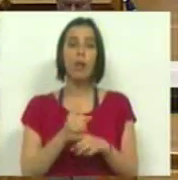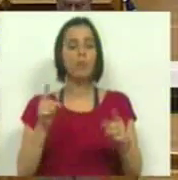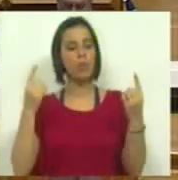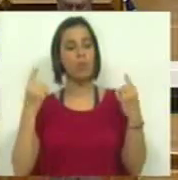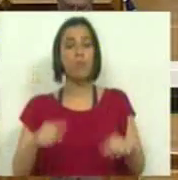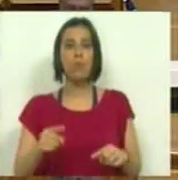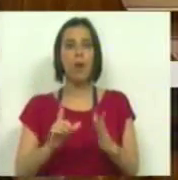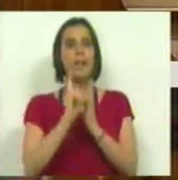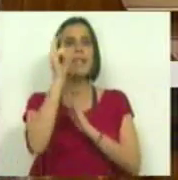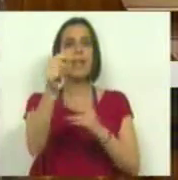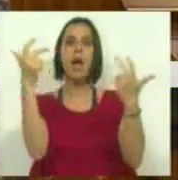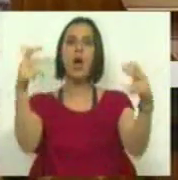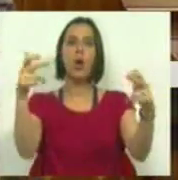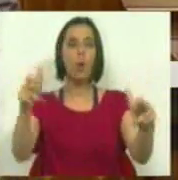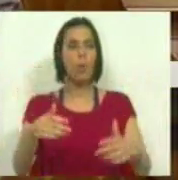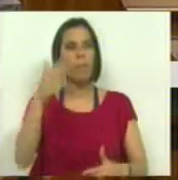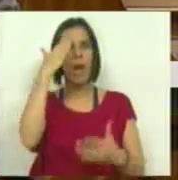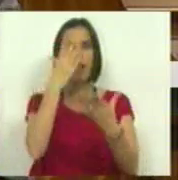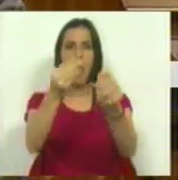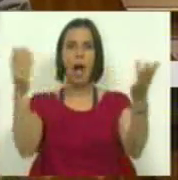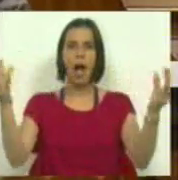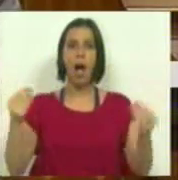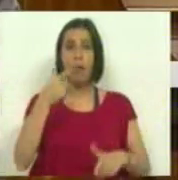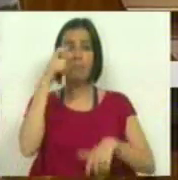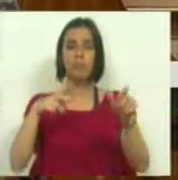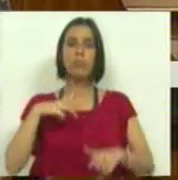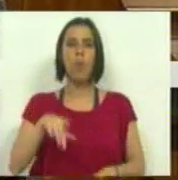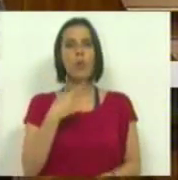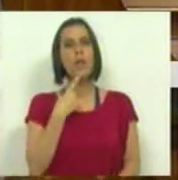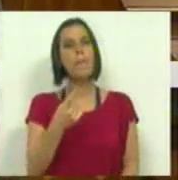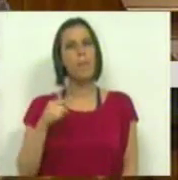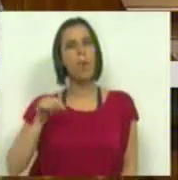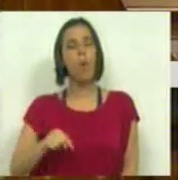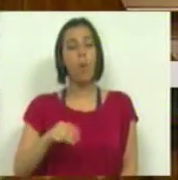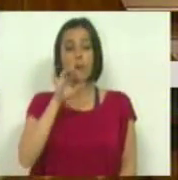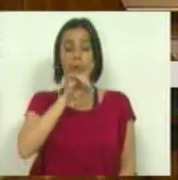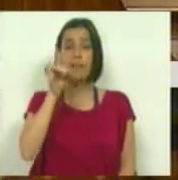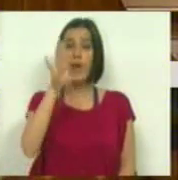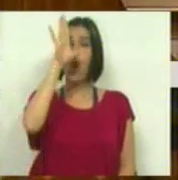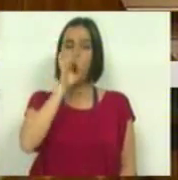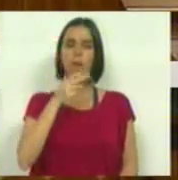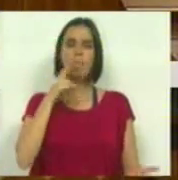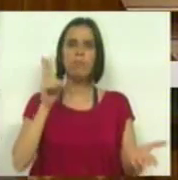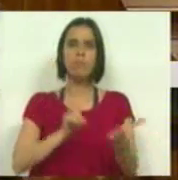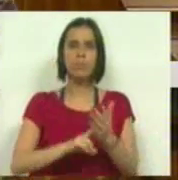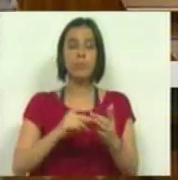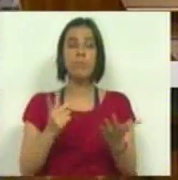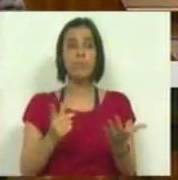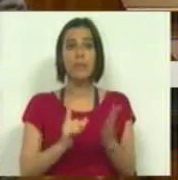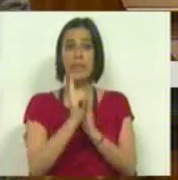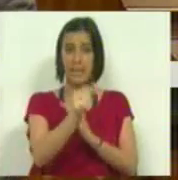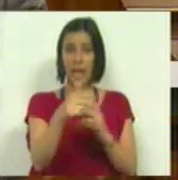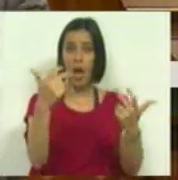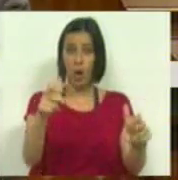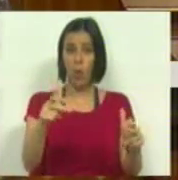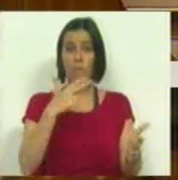basta sair à rua. E eu acho que há muitos portugueses que se perguntam hoje em dia se os governantes efetivamente saem à